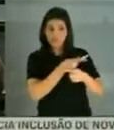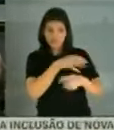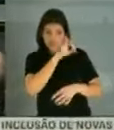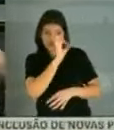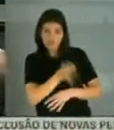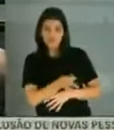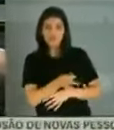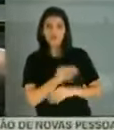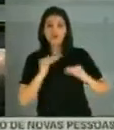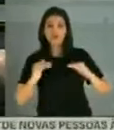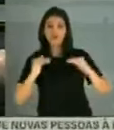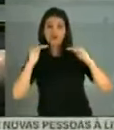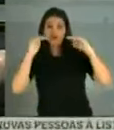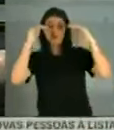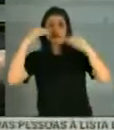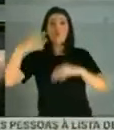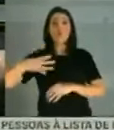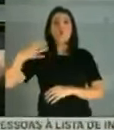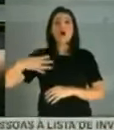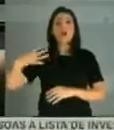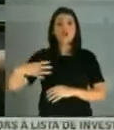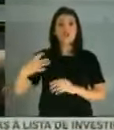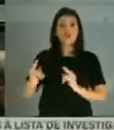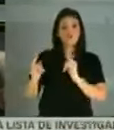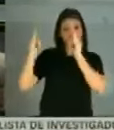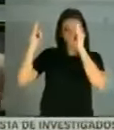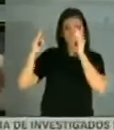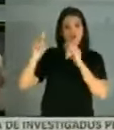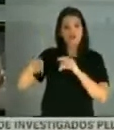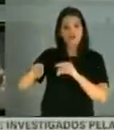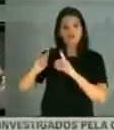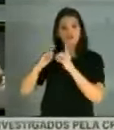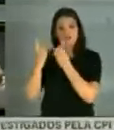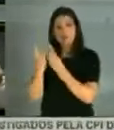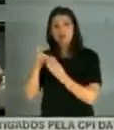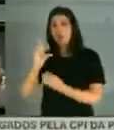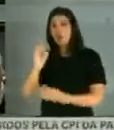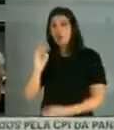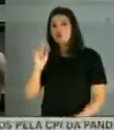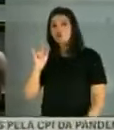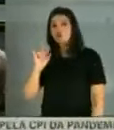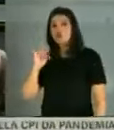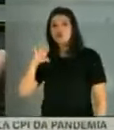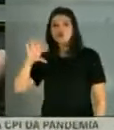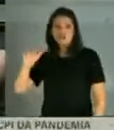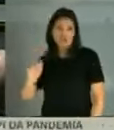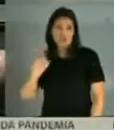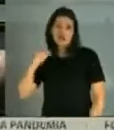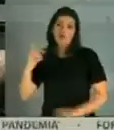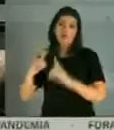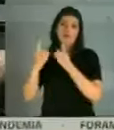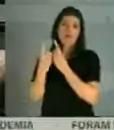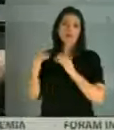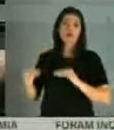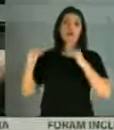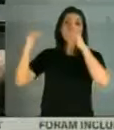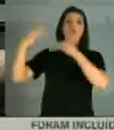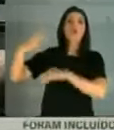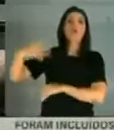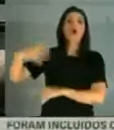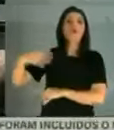confirme se no quarto andar do Ministério da Saúde se situa o departamento de logística ou quais são os departamentos e setores do Ministério da Saúde que se situa no